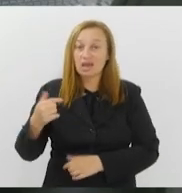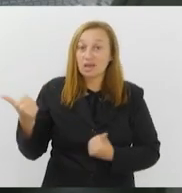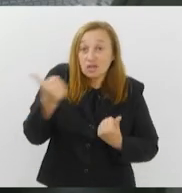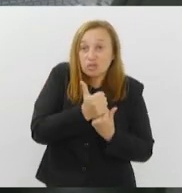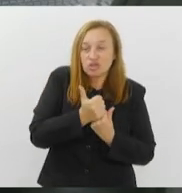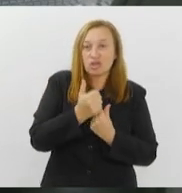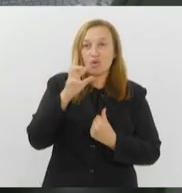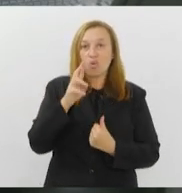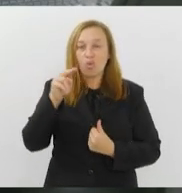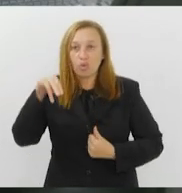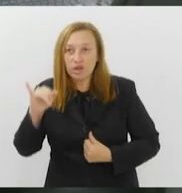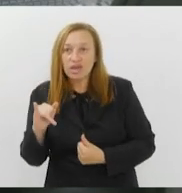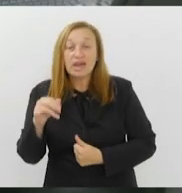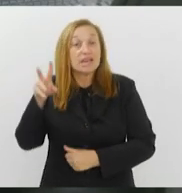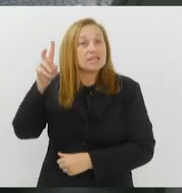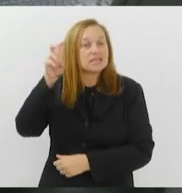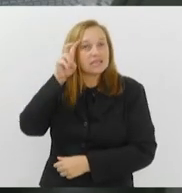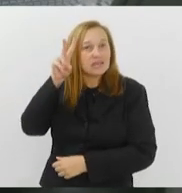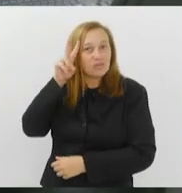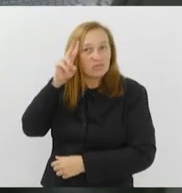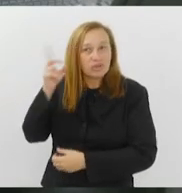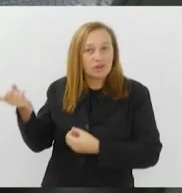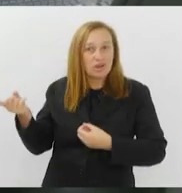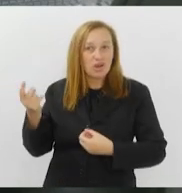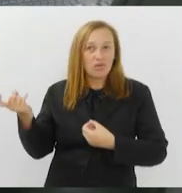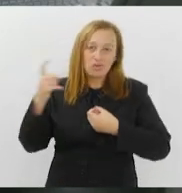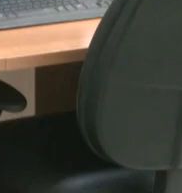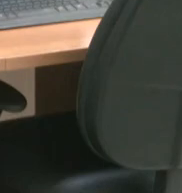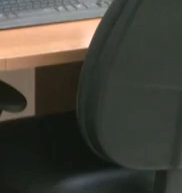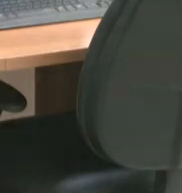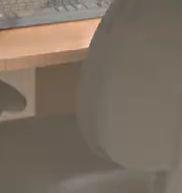Rui Guilherme. Na segunda, a gente se vê. Até lá.